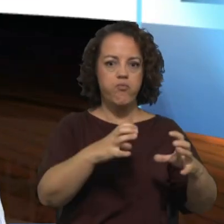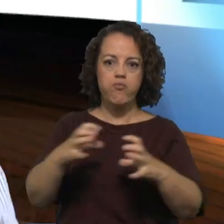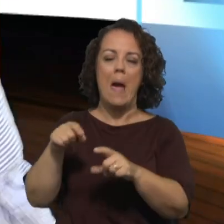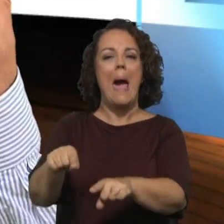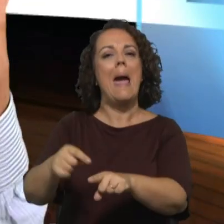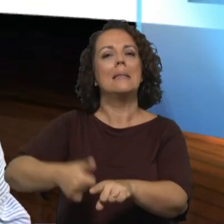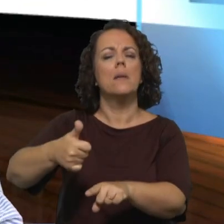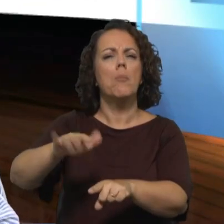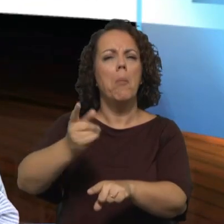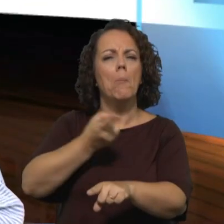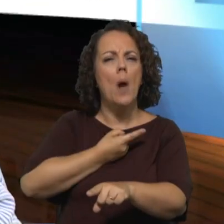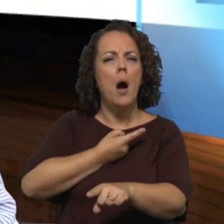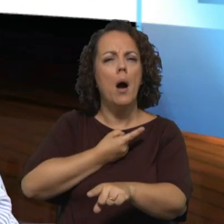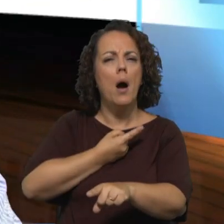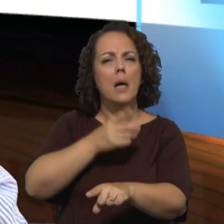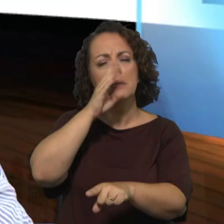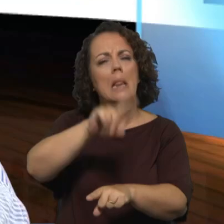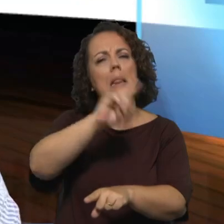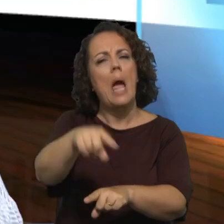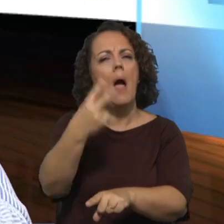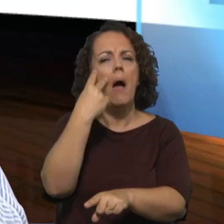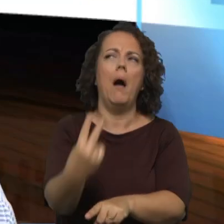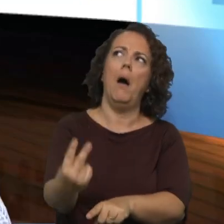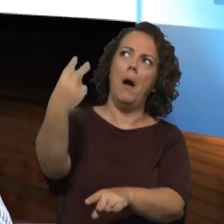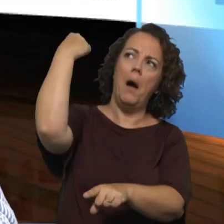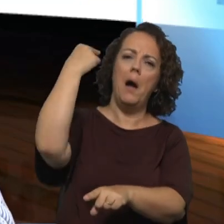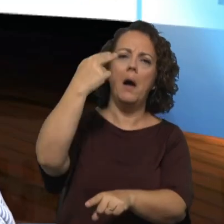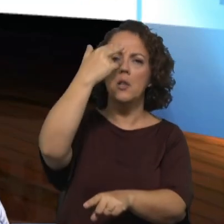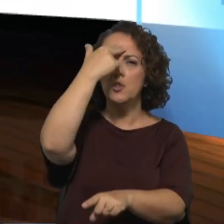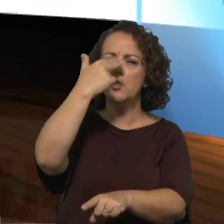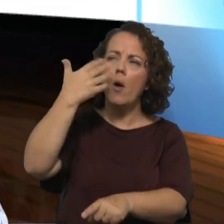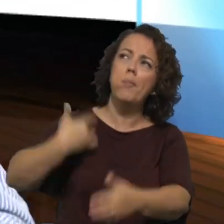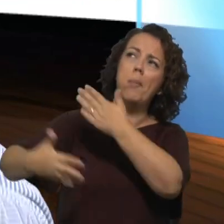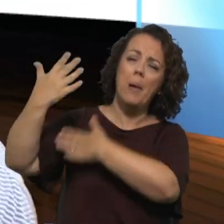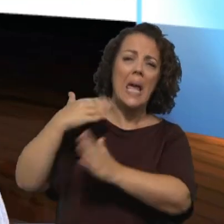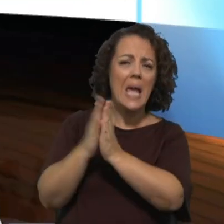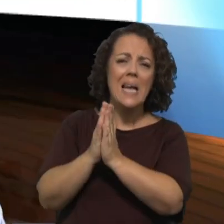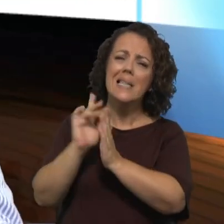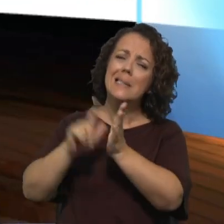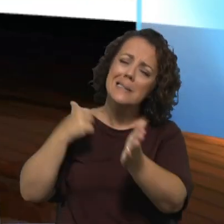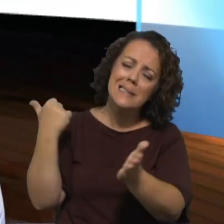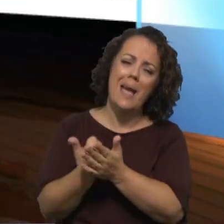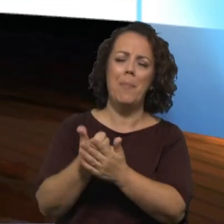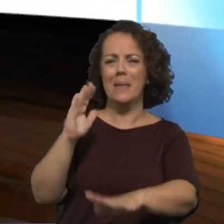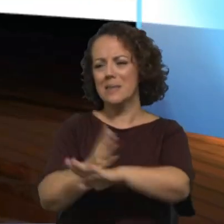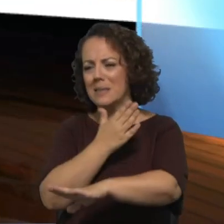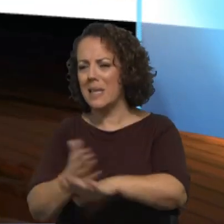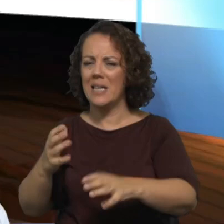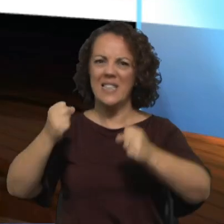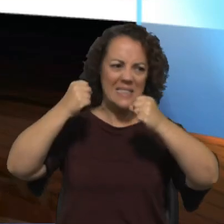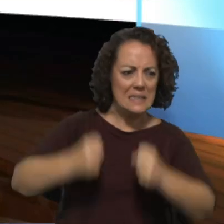Mas, se analisarmos a história da igreja, a igreja viveu constantemente tempos de tensões, tempos de divisões, tempos de cisma